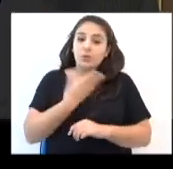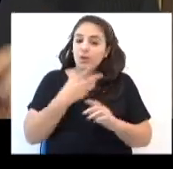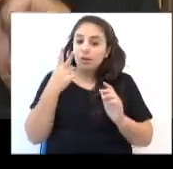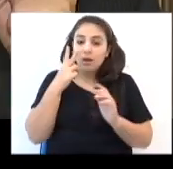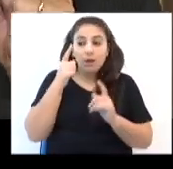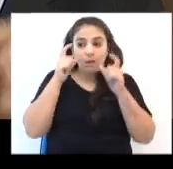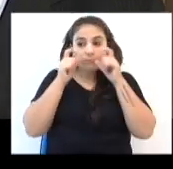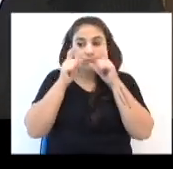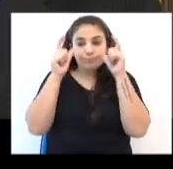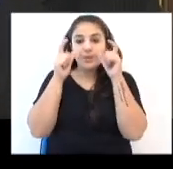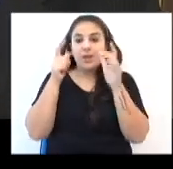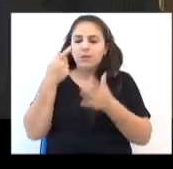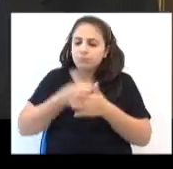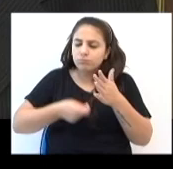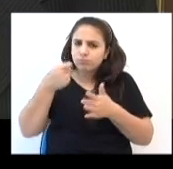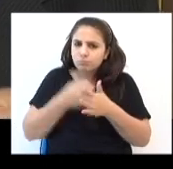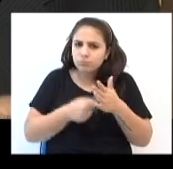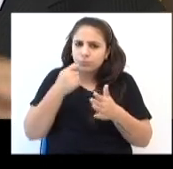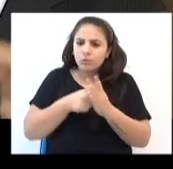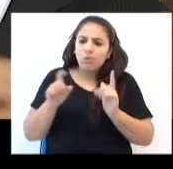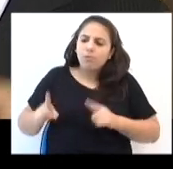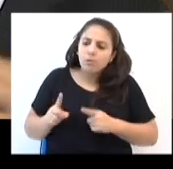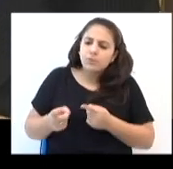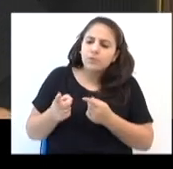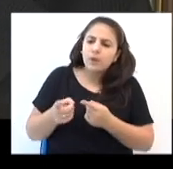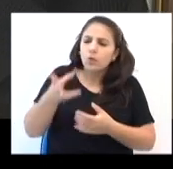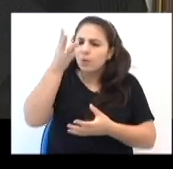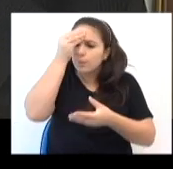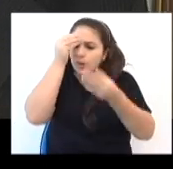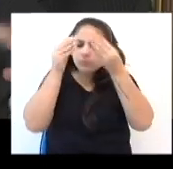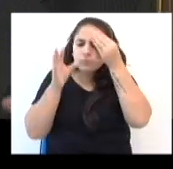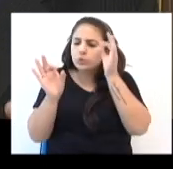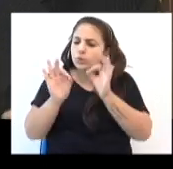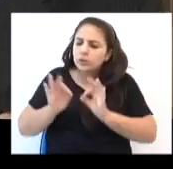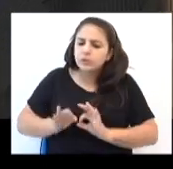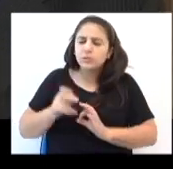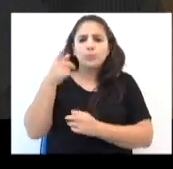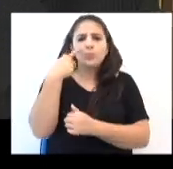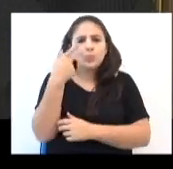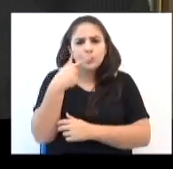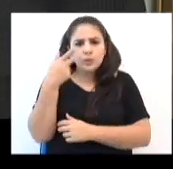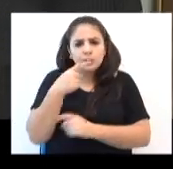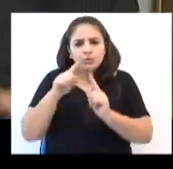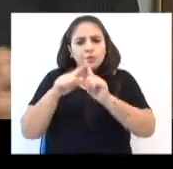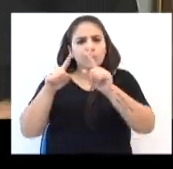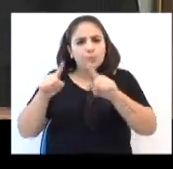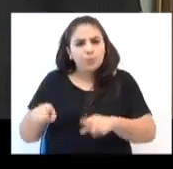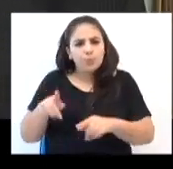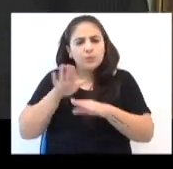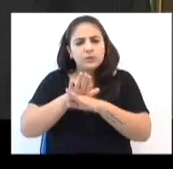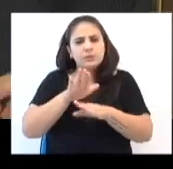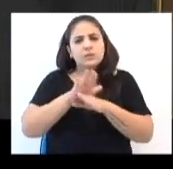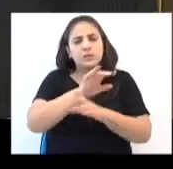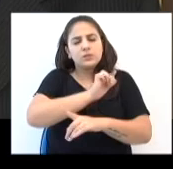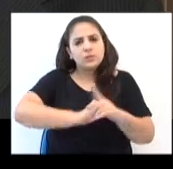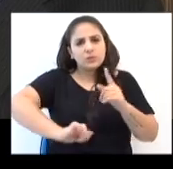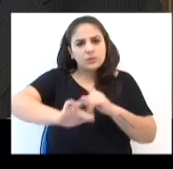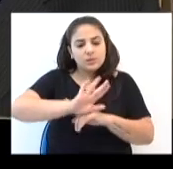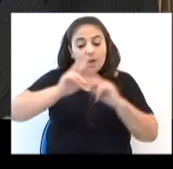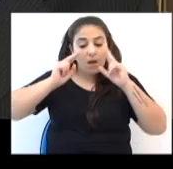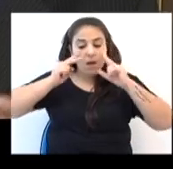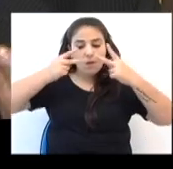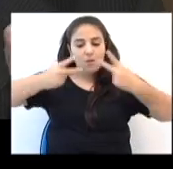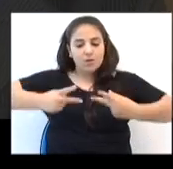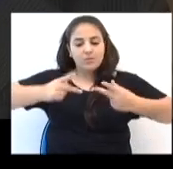grande luta, o grande desafio, é nós irmos sempre mais compreendendo e organizando política saúde, política pública de assistência